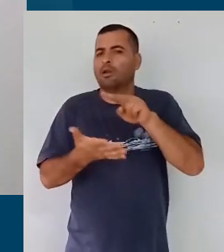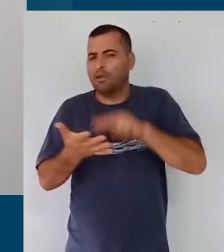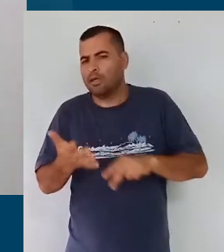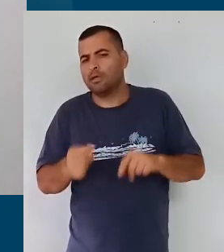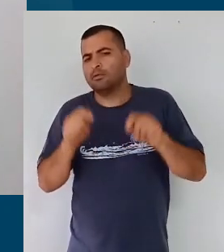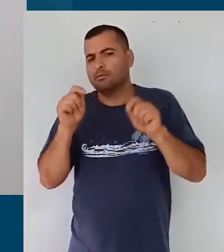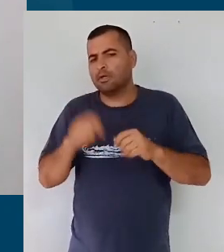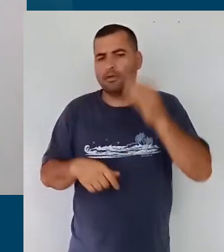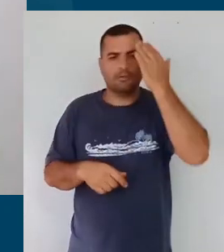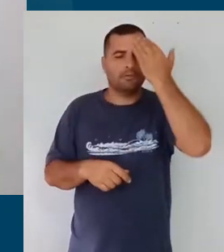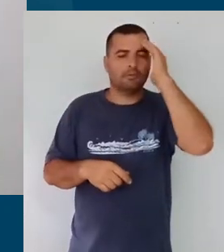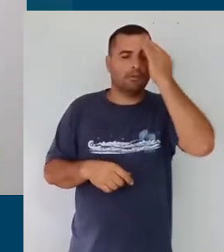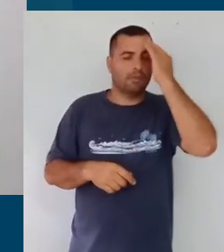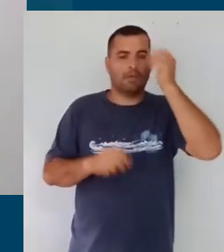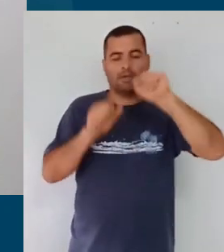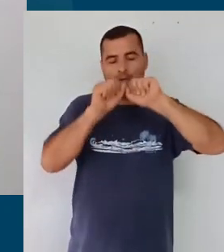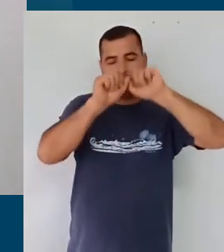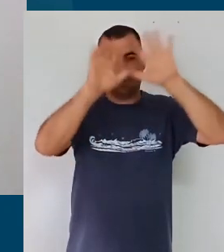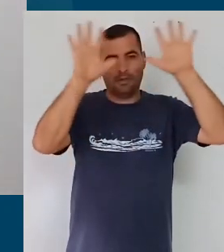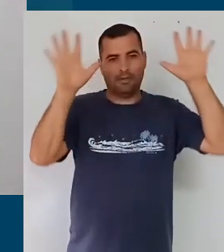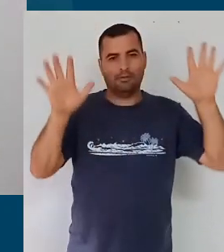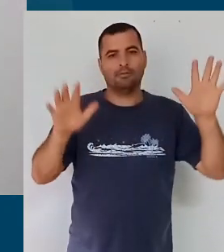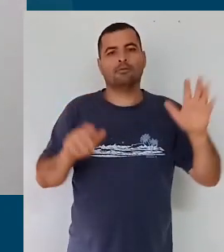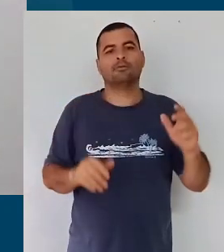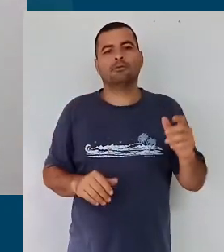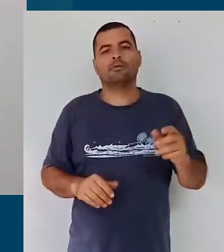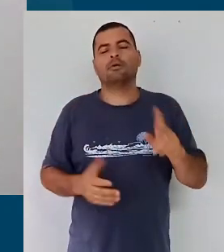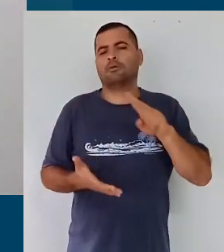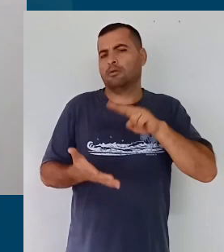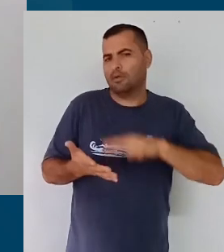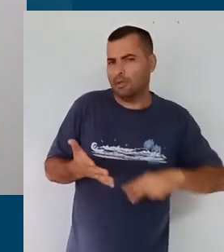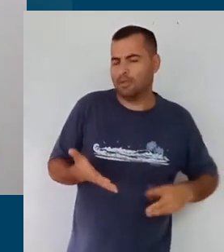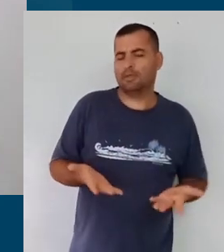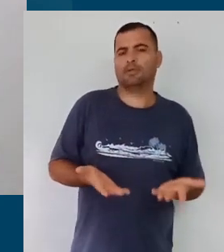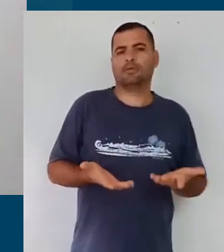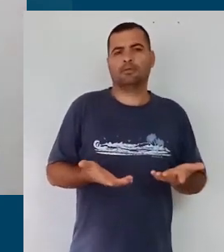poder ter possibilidades, né, de lerem,